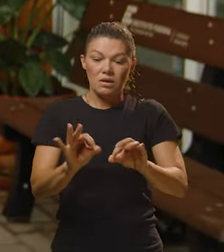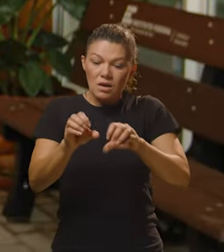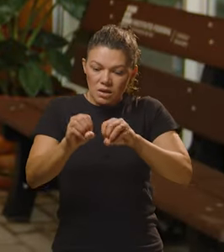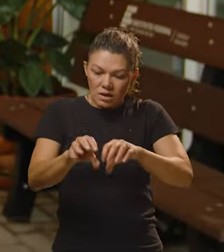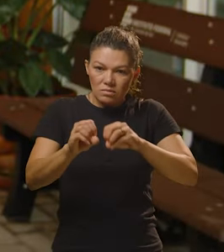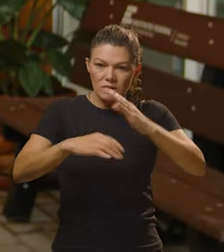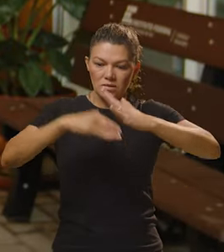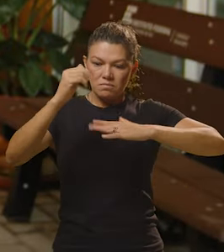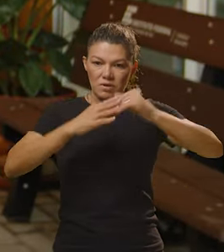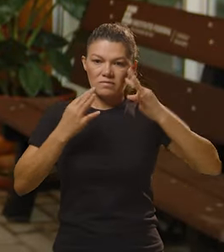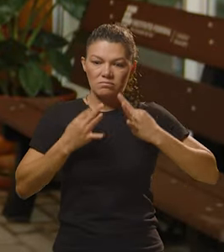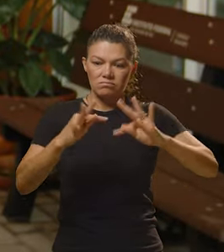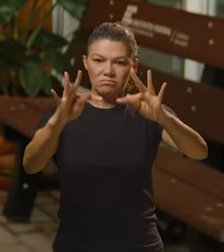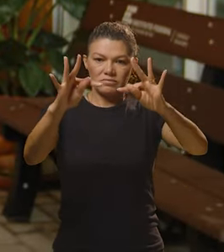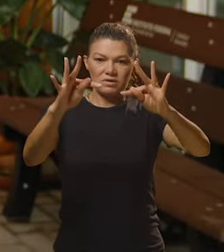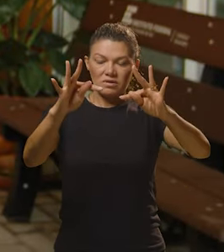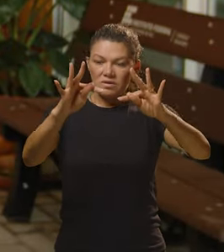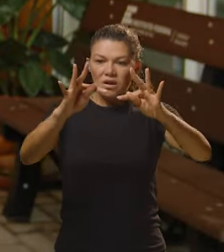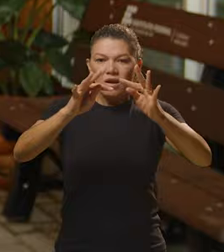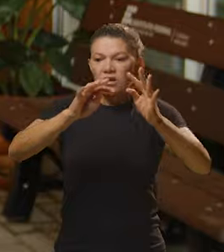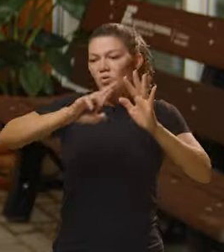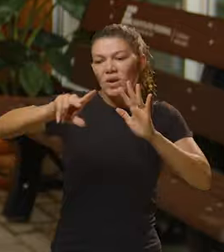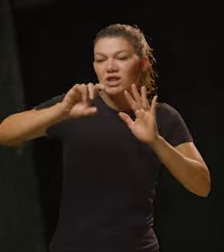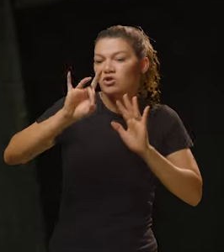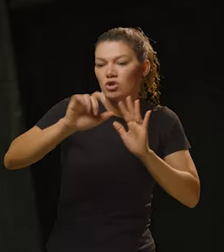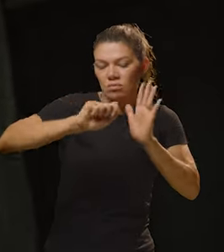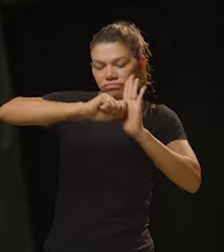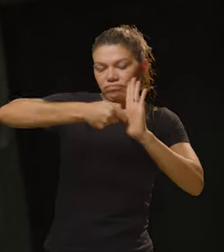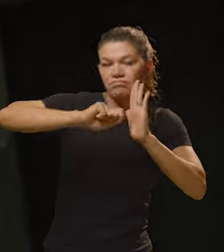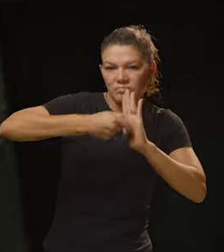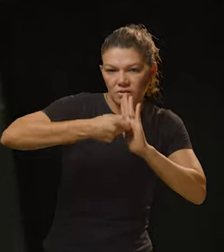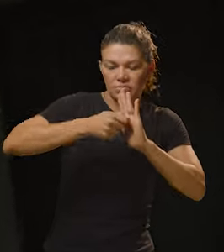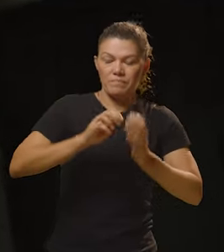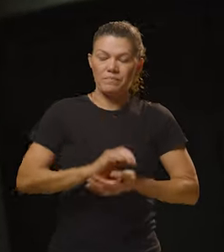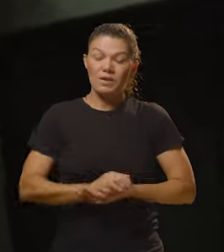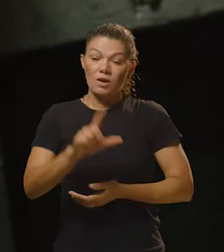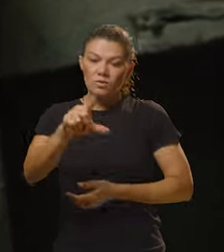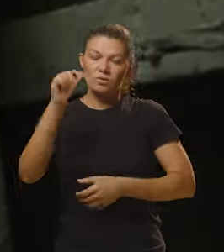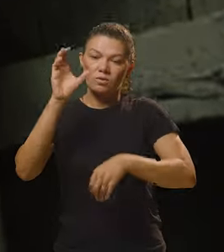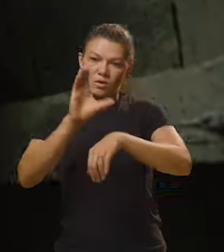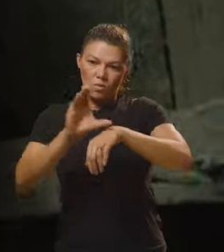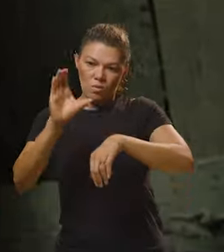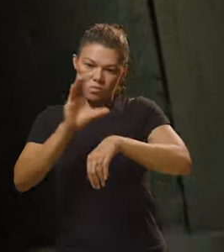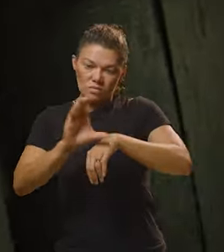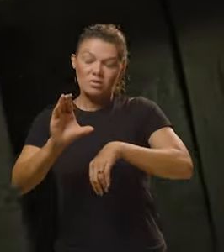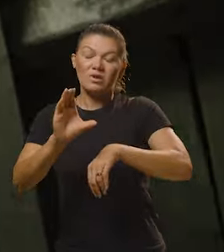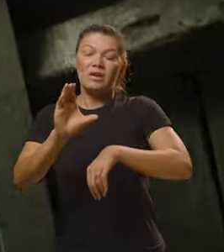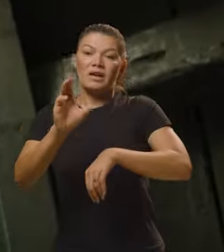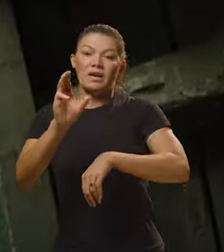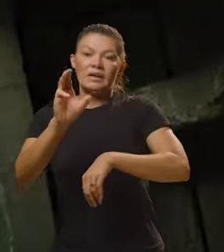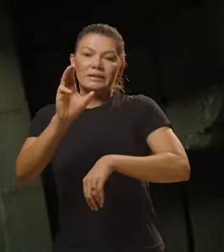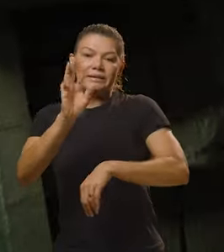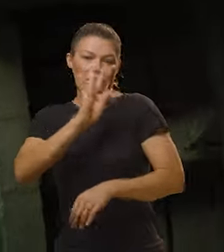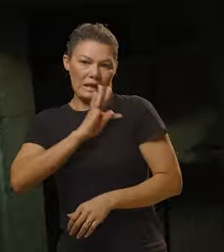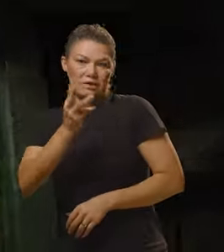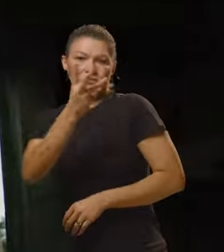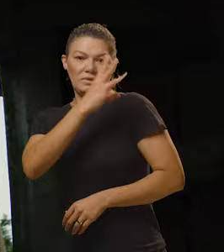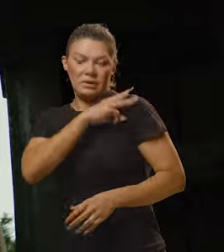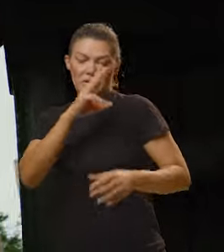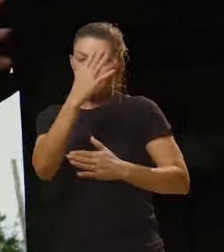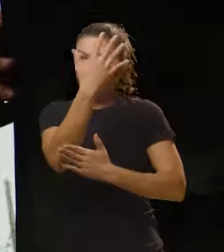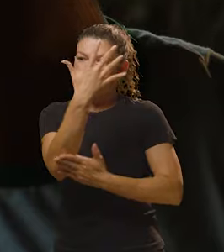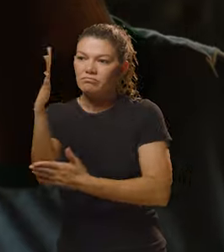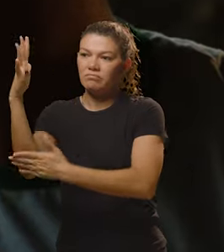que a educação profissional e tecnológica é para além de apertar o parafuso. Eu optei pelo curso técnico integrado em meio ambiente,